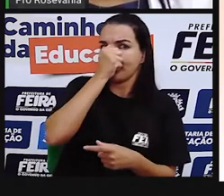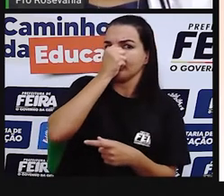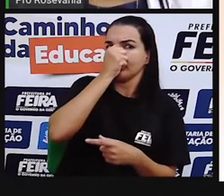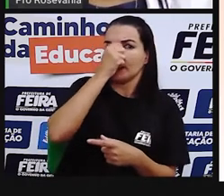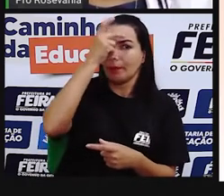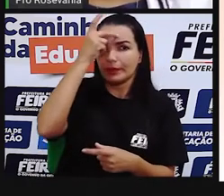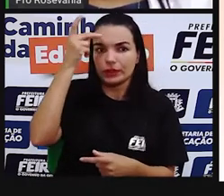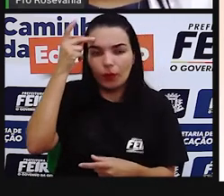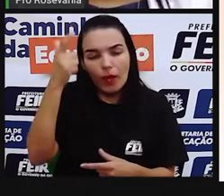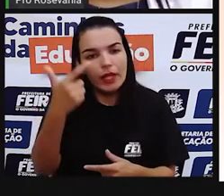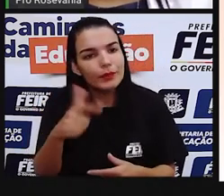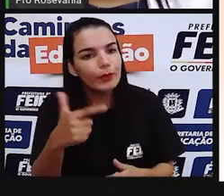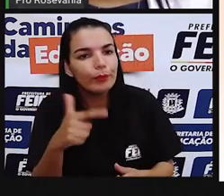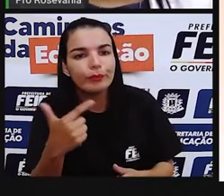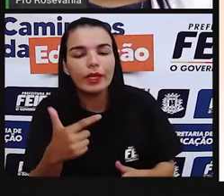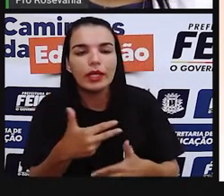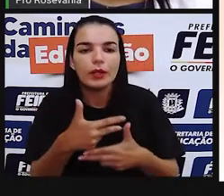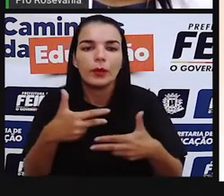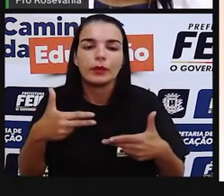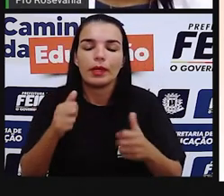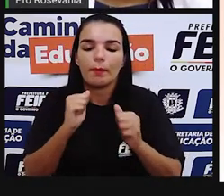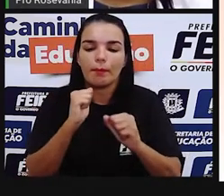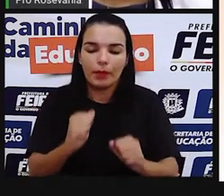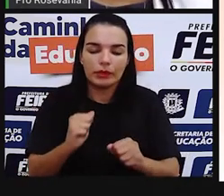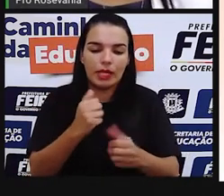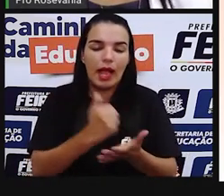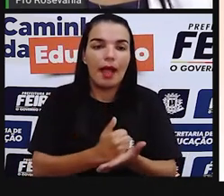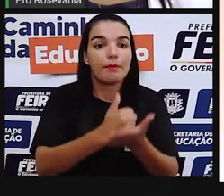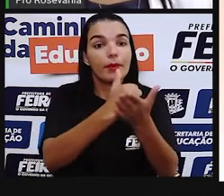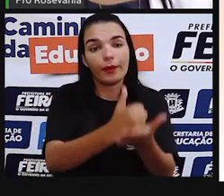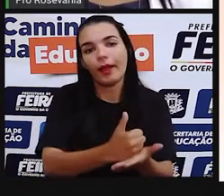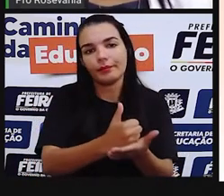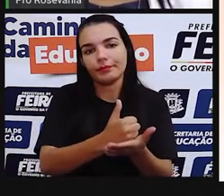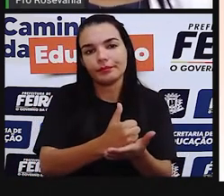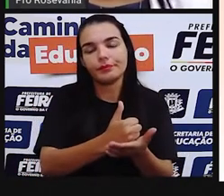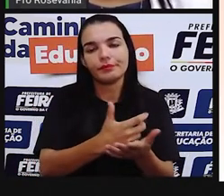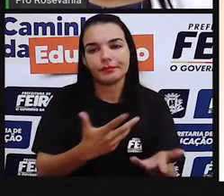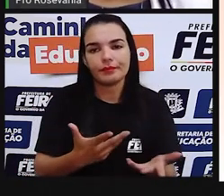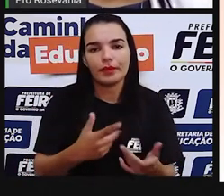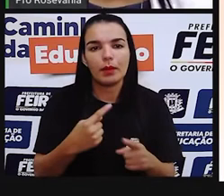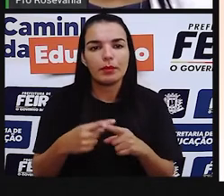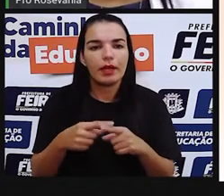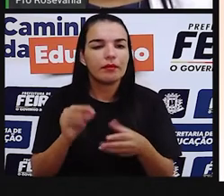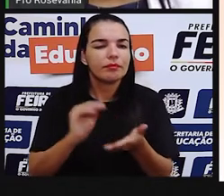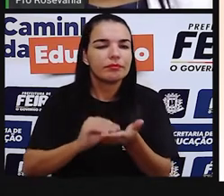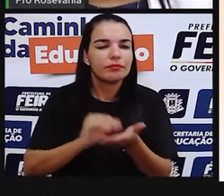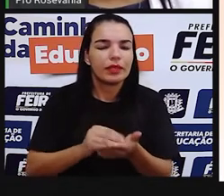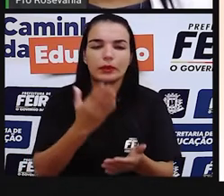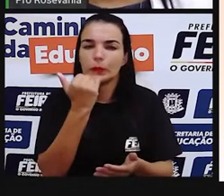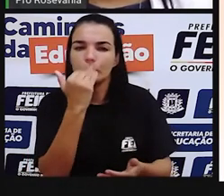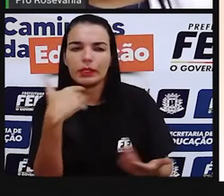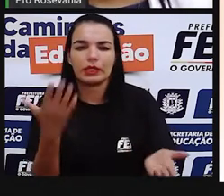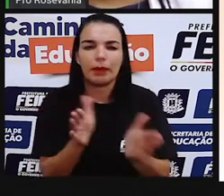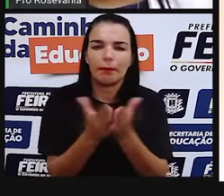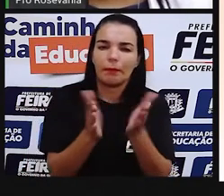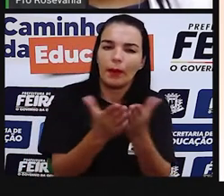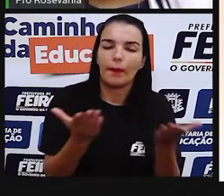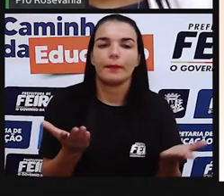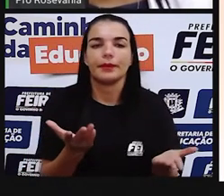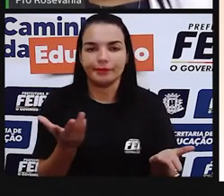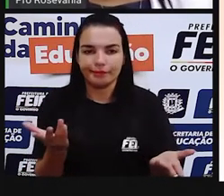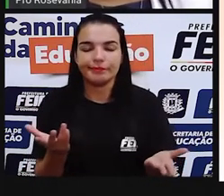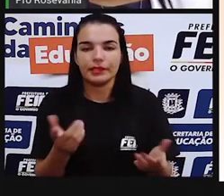o sentido que você tem na casa, tudo só. Então, em alguns outros países, né? A população vive de forma muito mais avastada do que no passado.